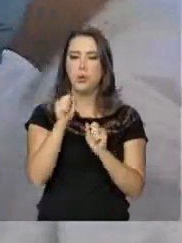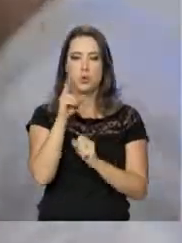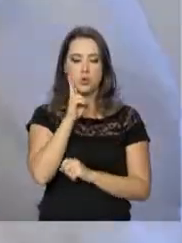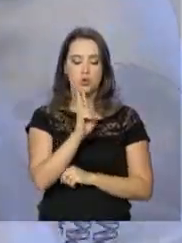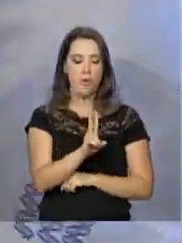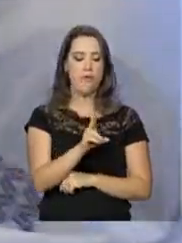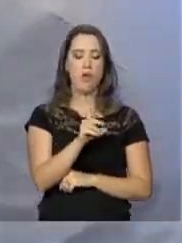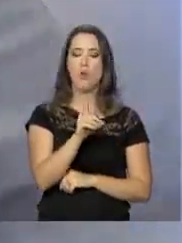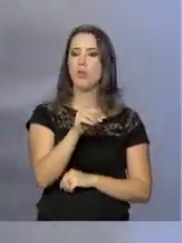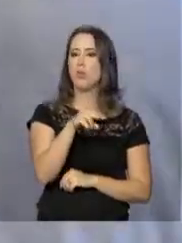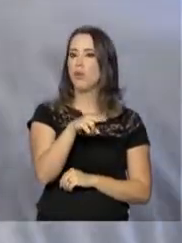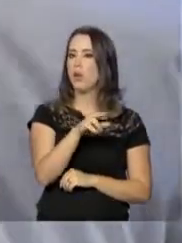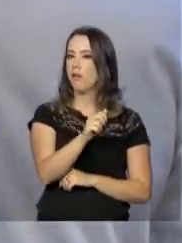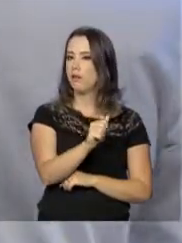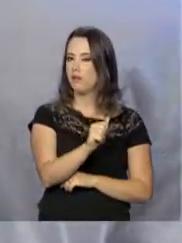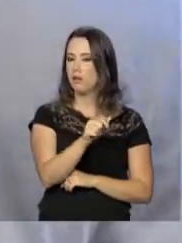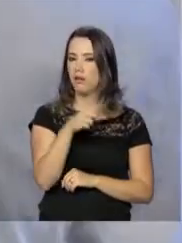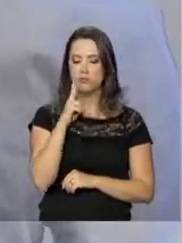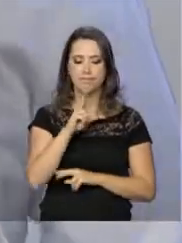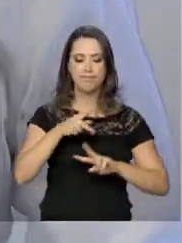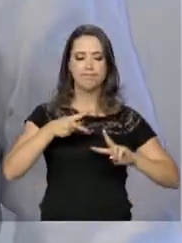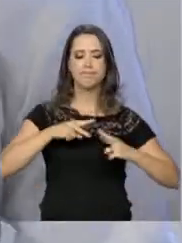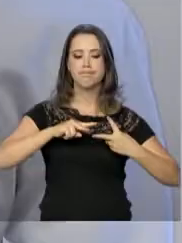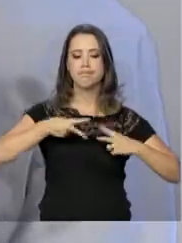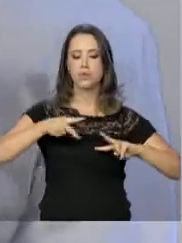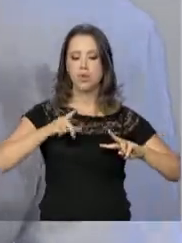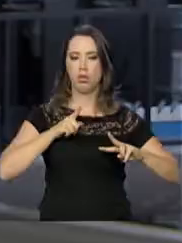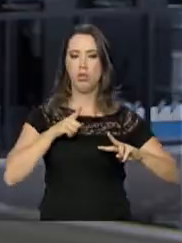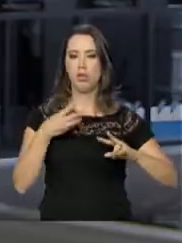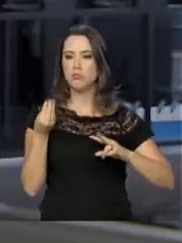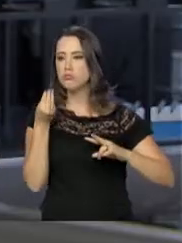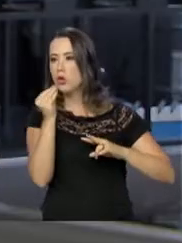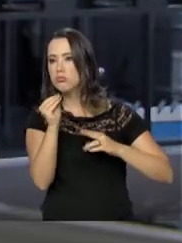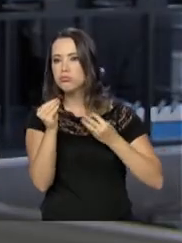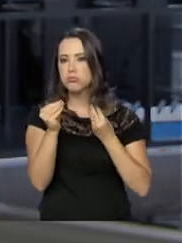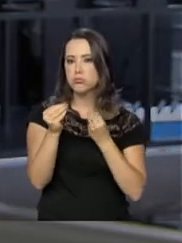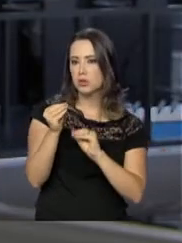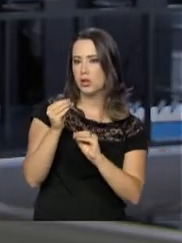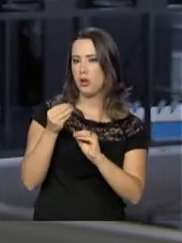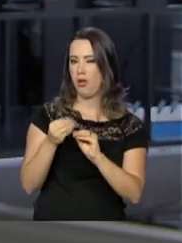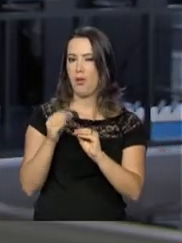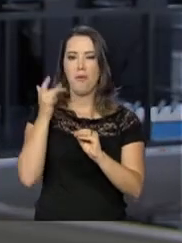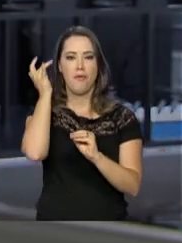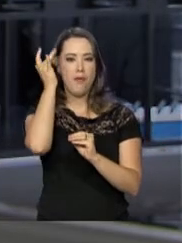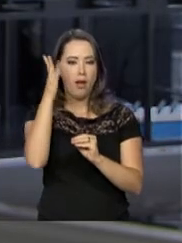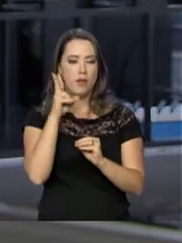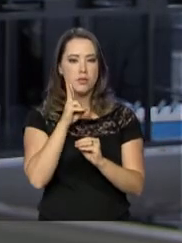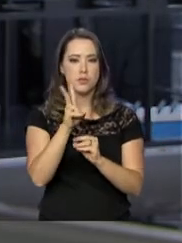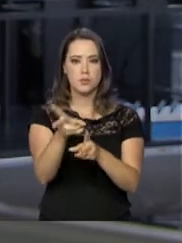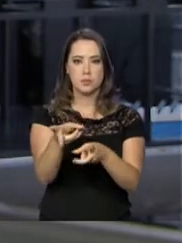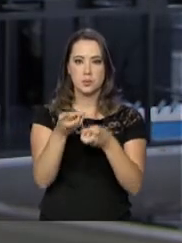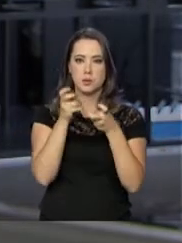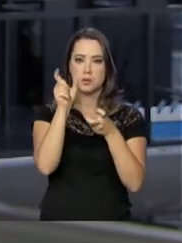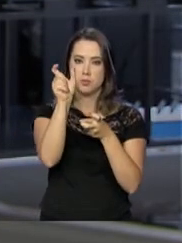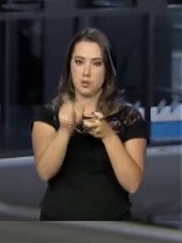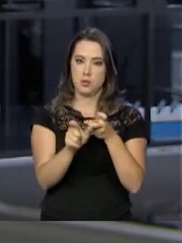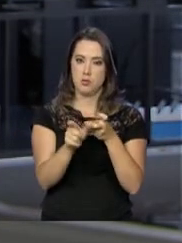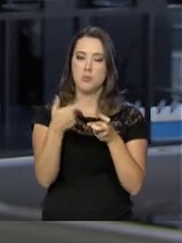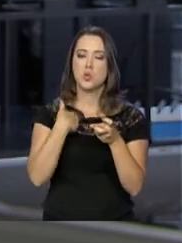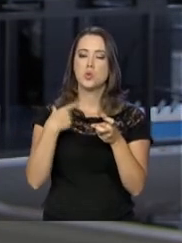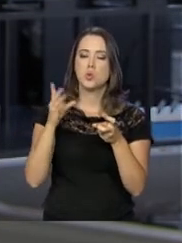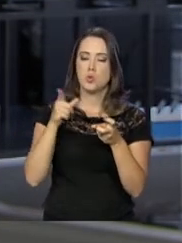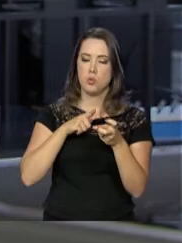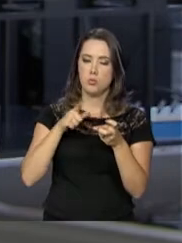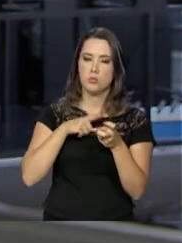e apontar se o material genético consta no sistema integrado. Com isso, fica mais fácil identificar os culpados de casos como